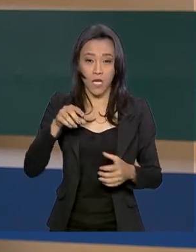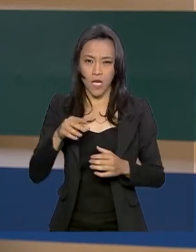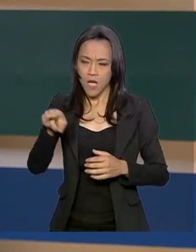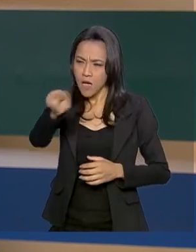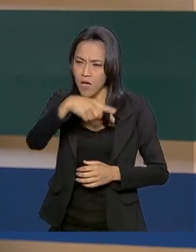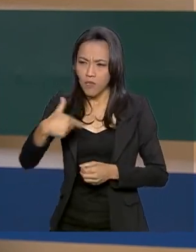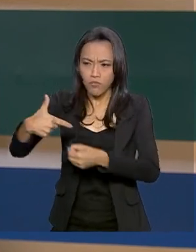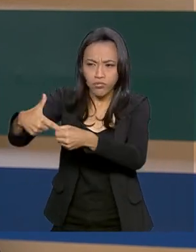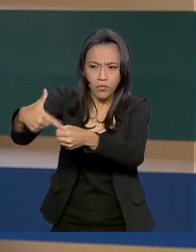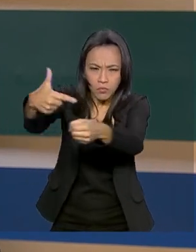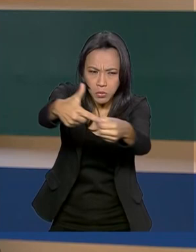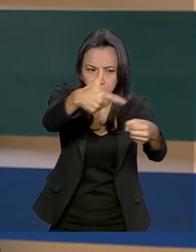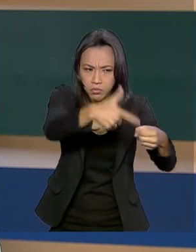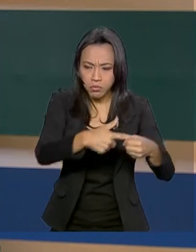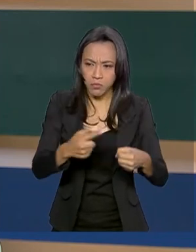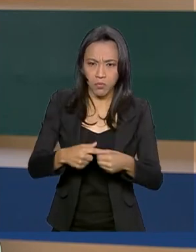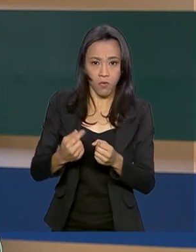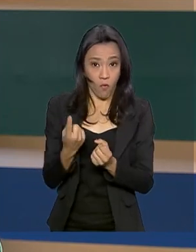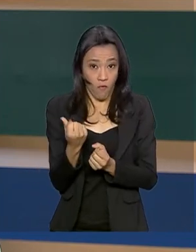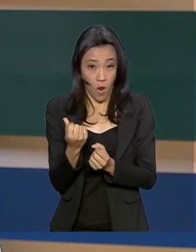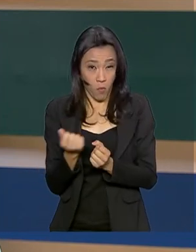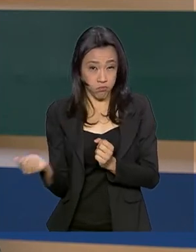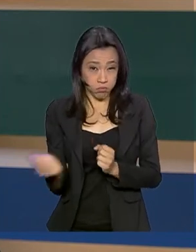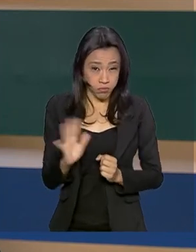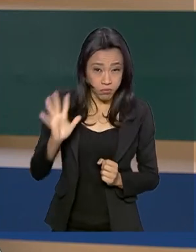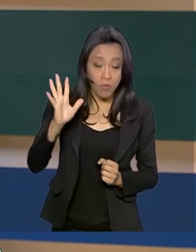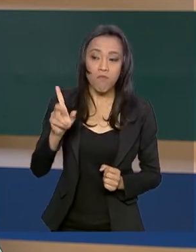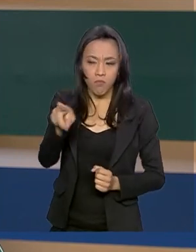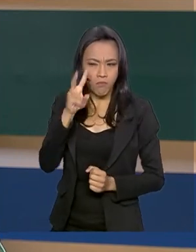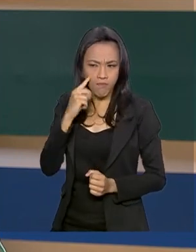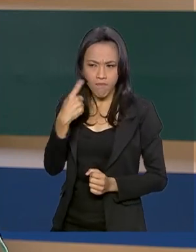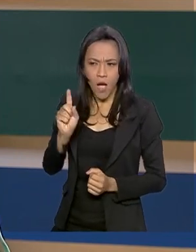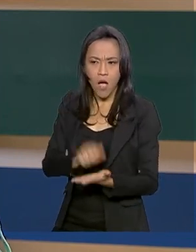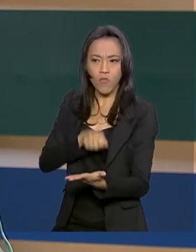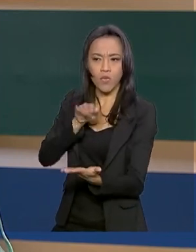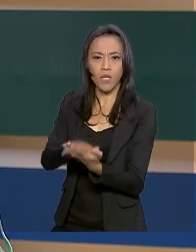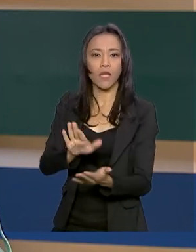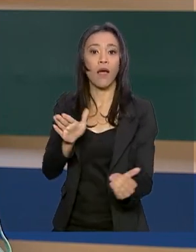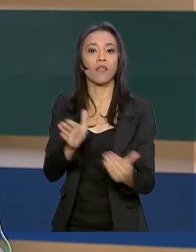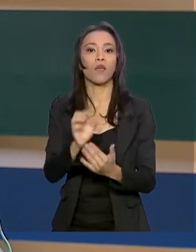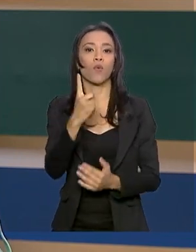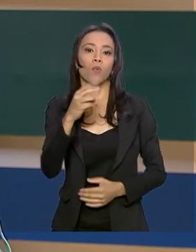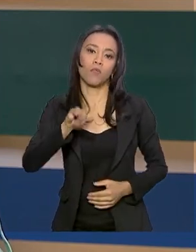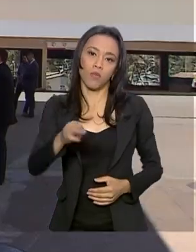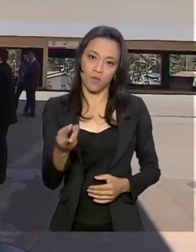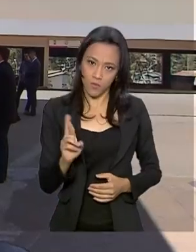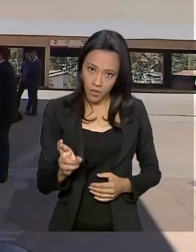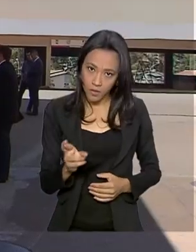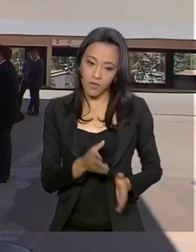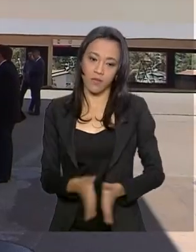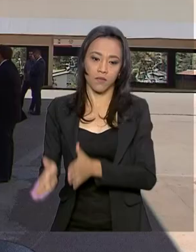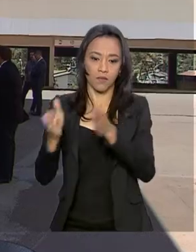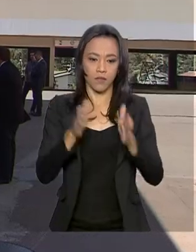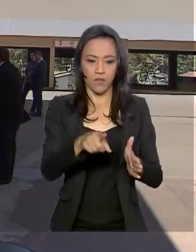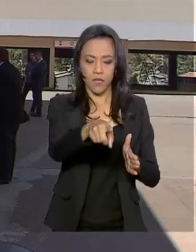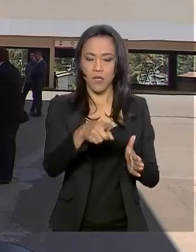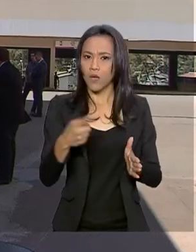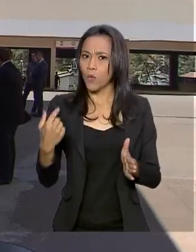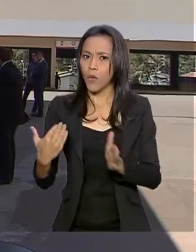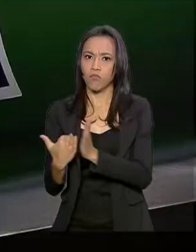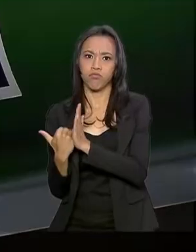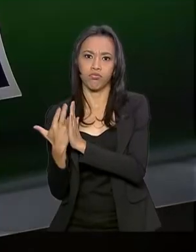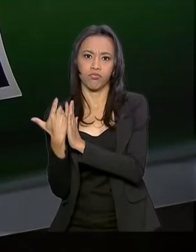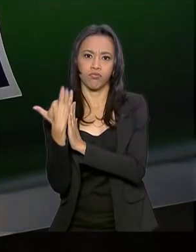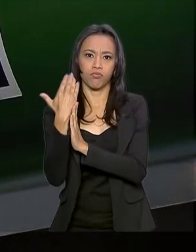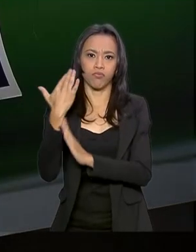que forem flagrados praticando preços abusivos podem ser multados em até um milhão de reais. Bastou a disparada do